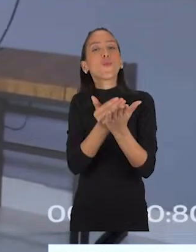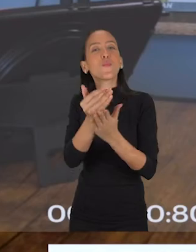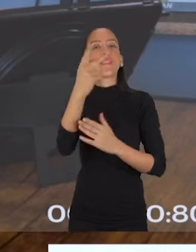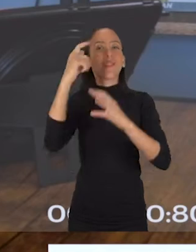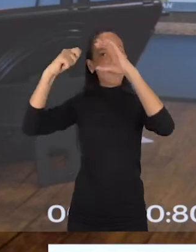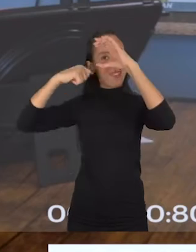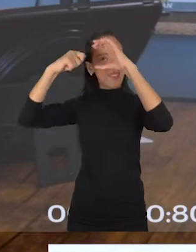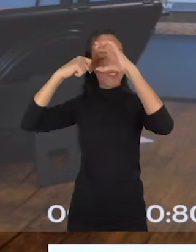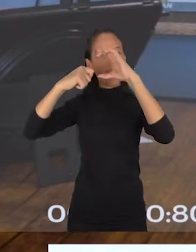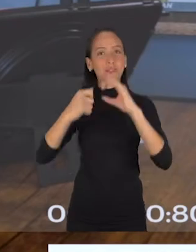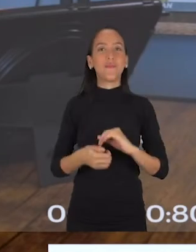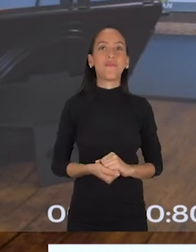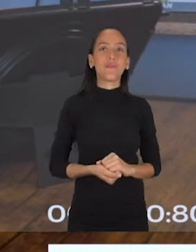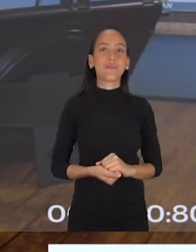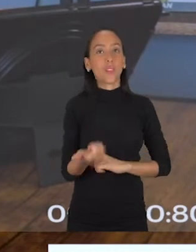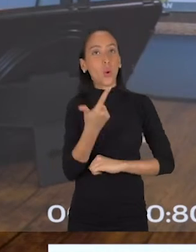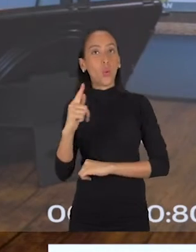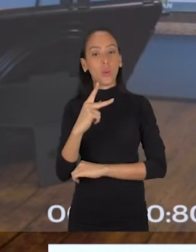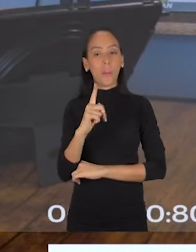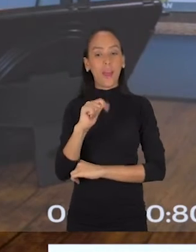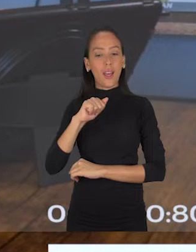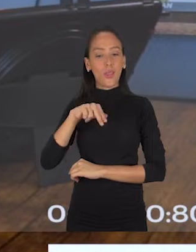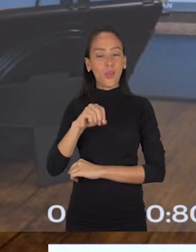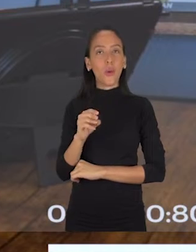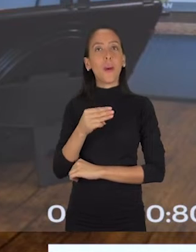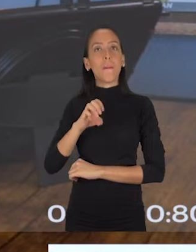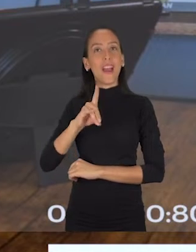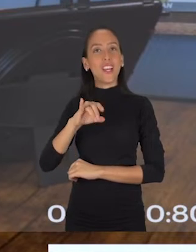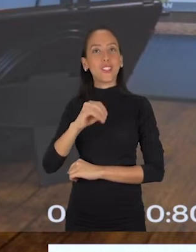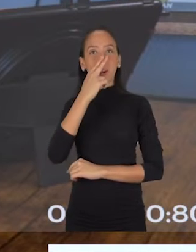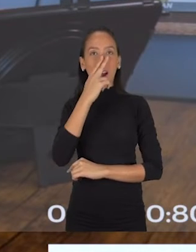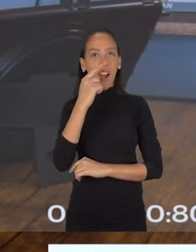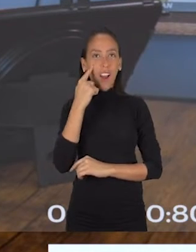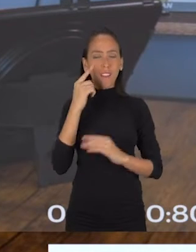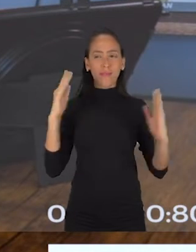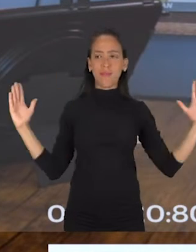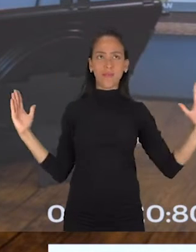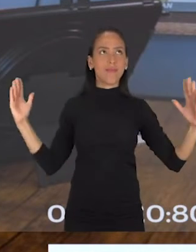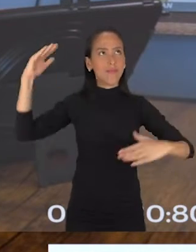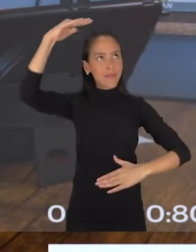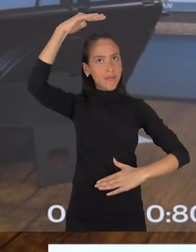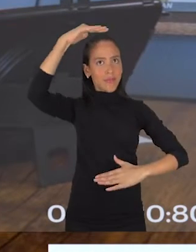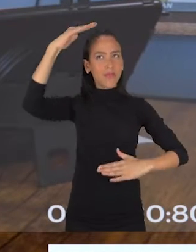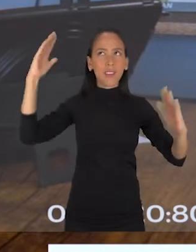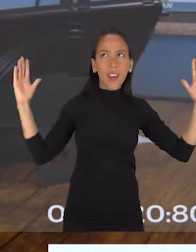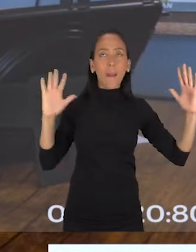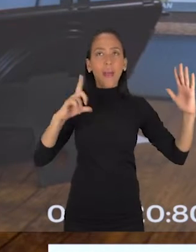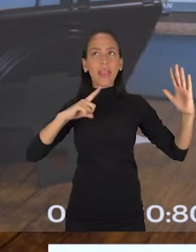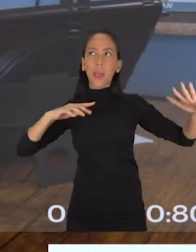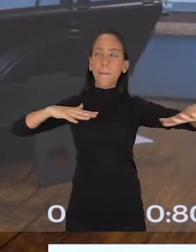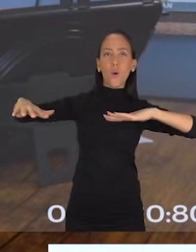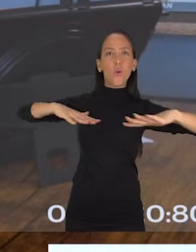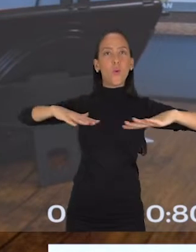vídeo. Já o plano médio é um plano um pouquinho mais fechado, mas ele ainda te dá um espaço para se movimentar. É um plano de